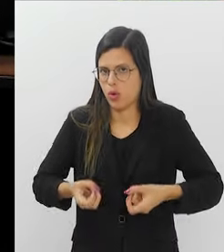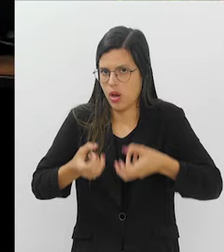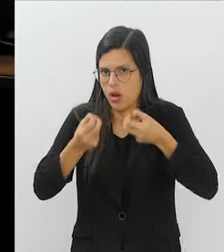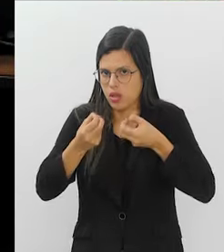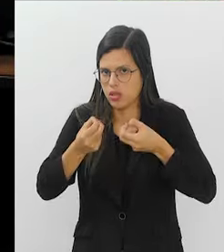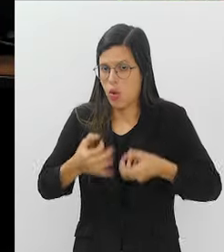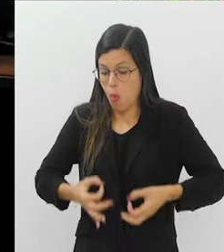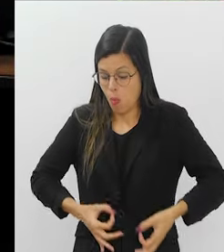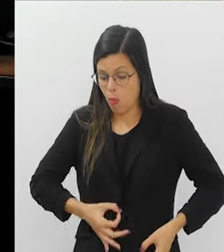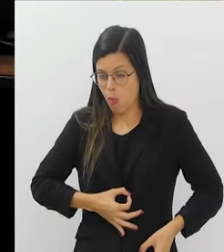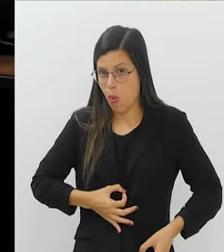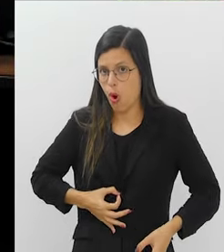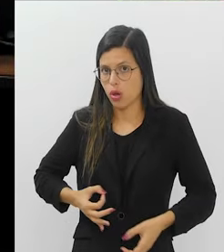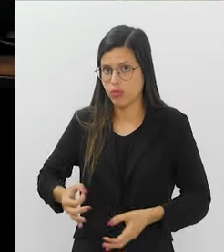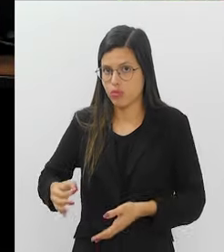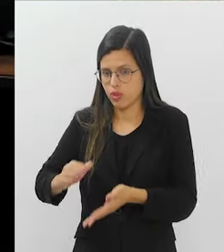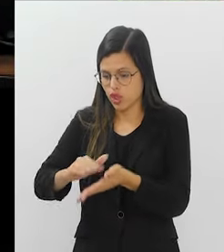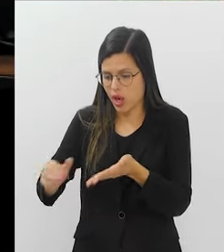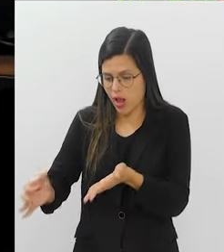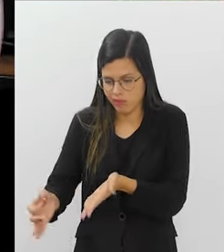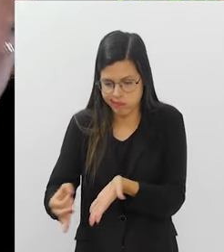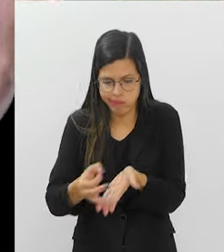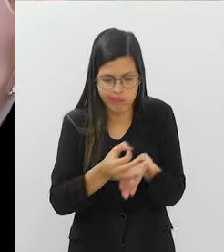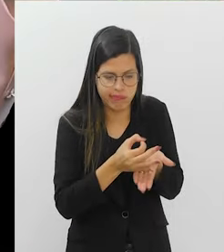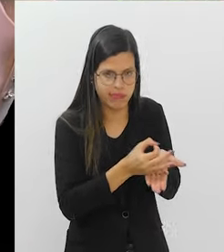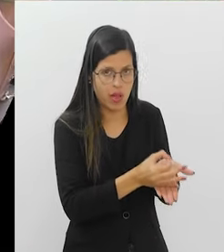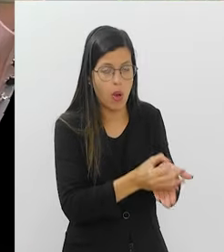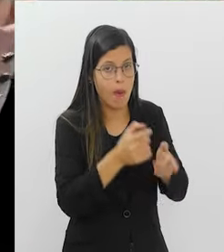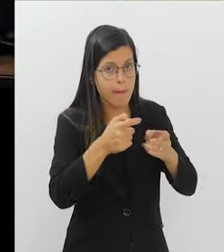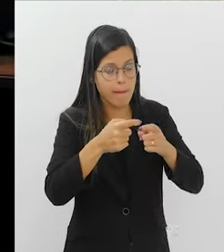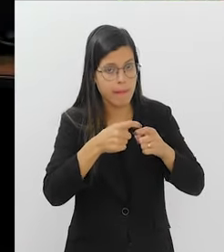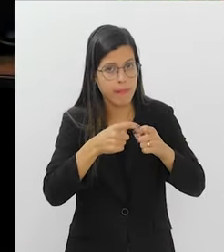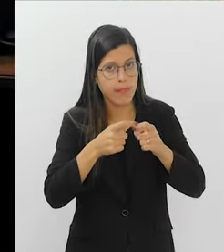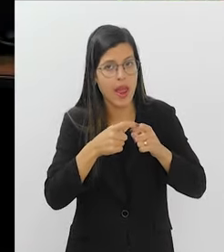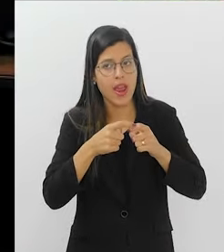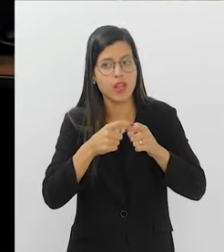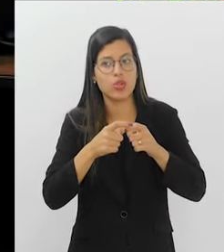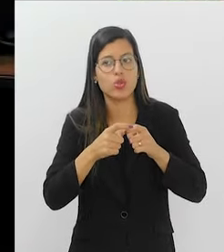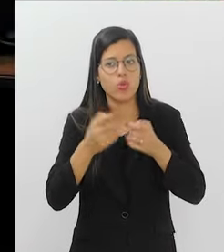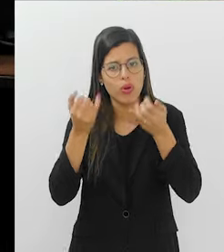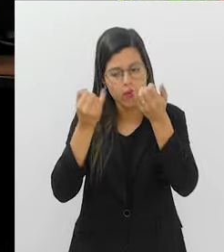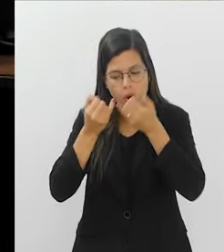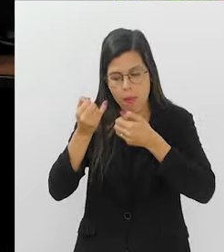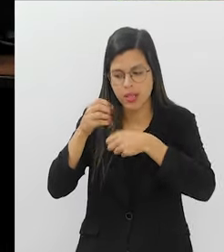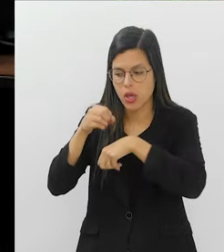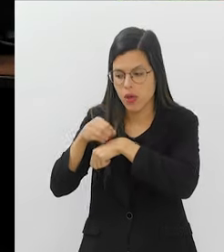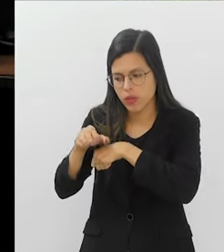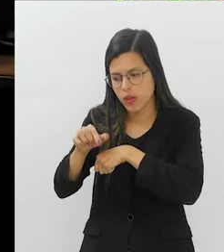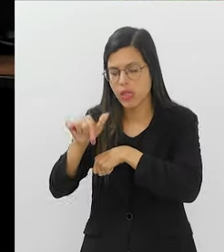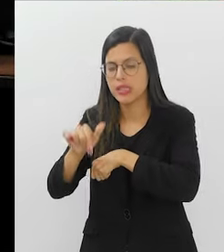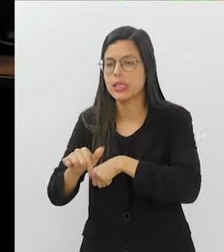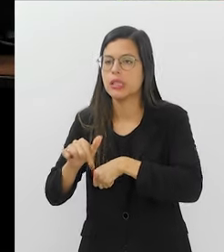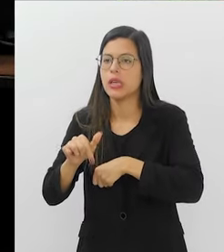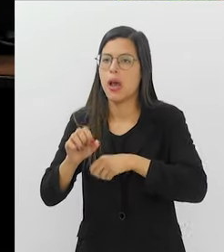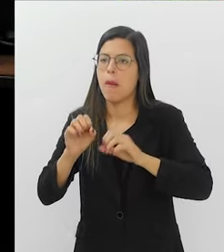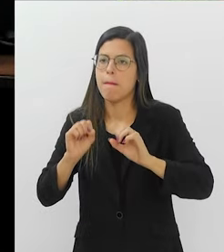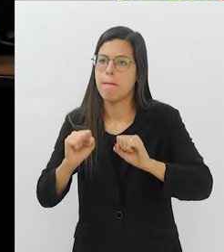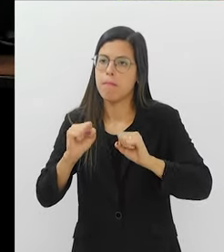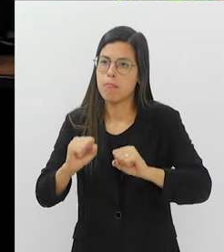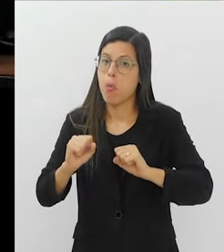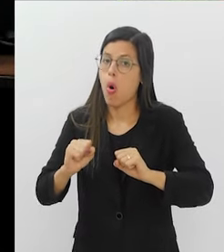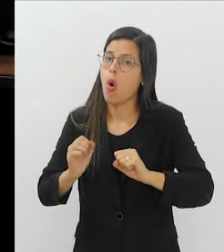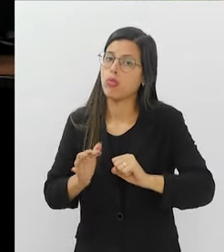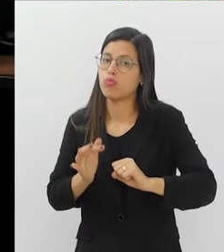Esse pólipo, ele é retirado, é encaminhado para um patologista, o patologista nos dá a informação. Olha, é um